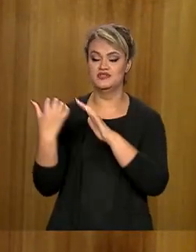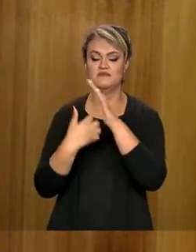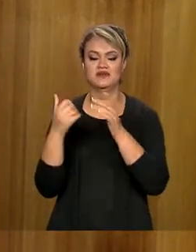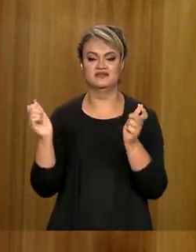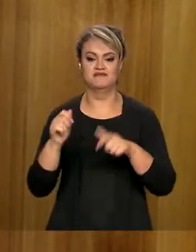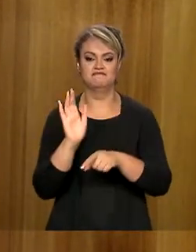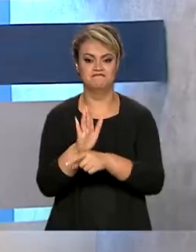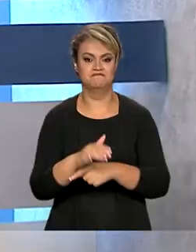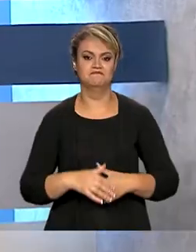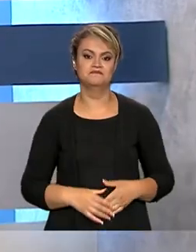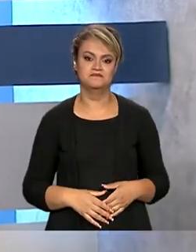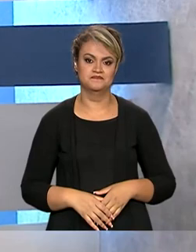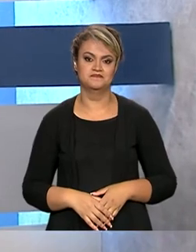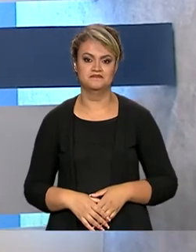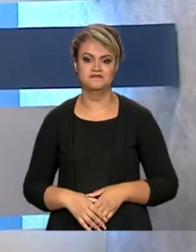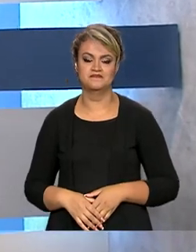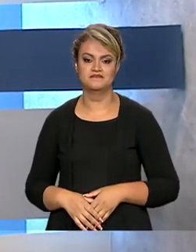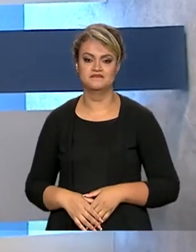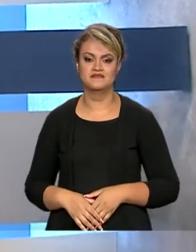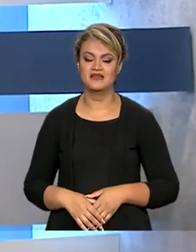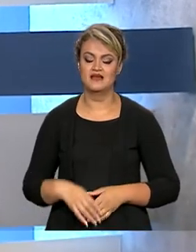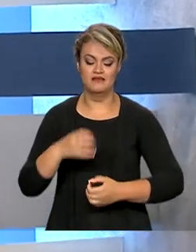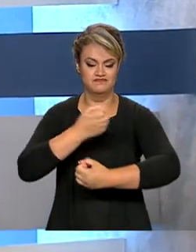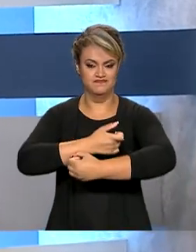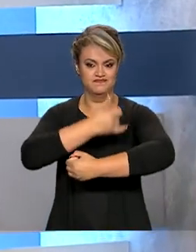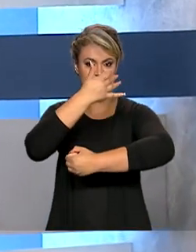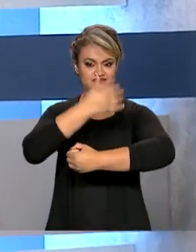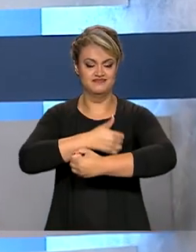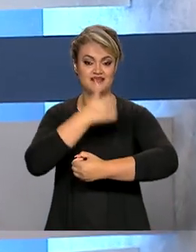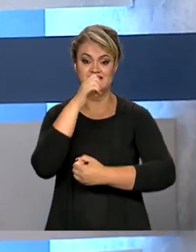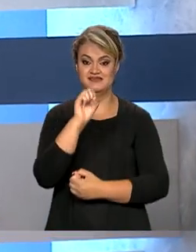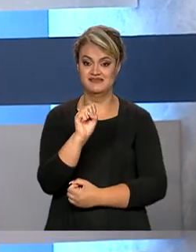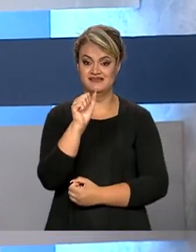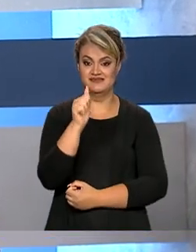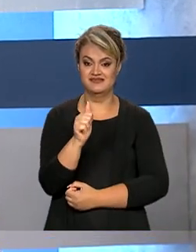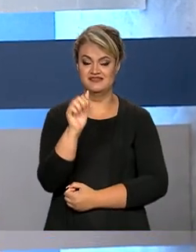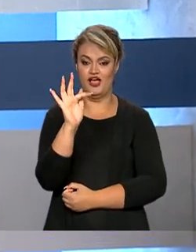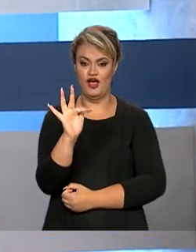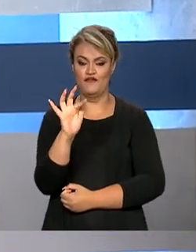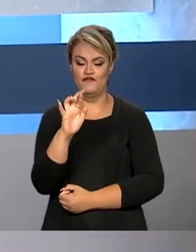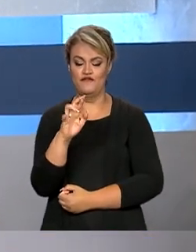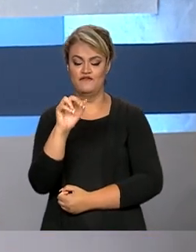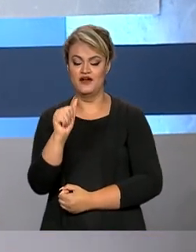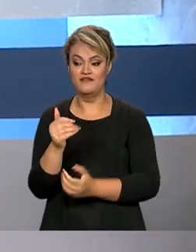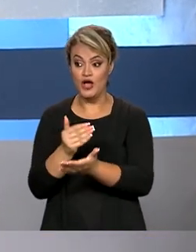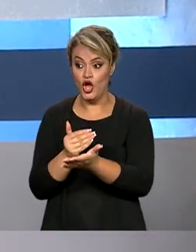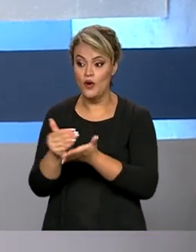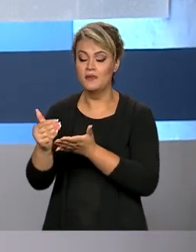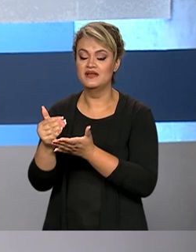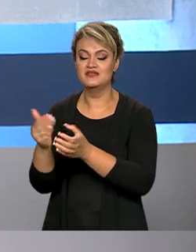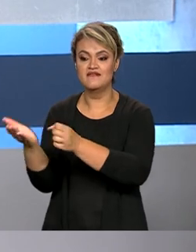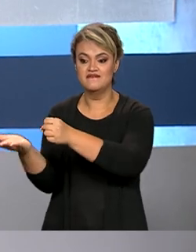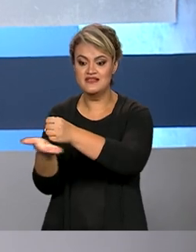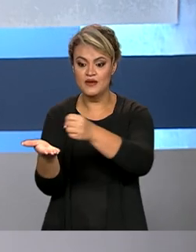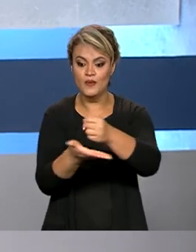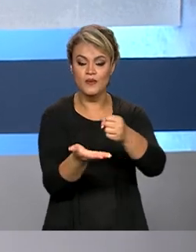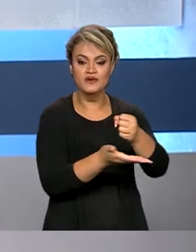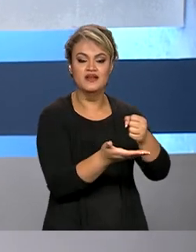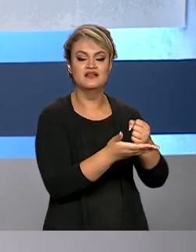essa capacidade. A safra que está começando a ser plantada no país deve ter uma colheita de